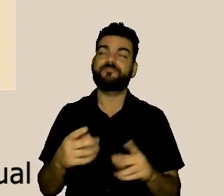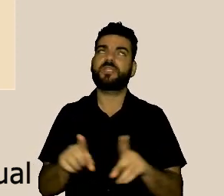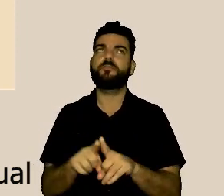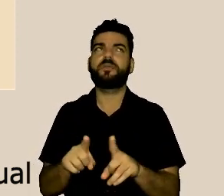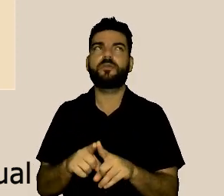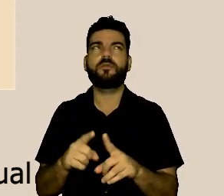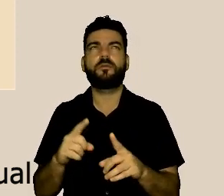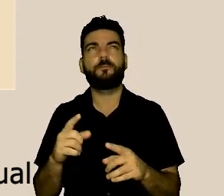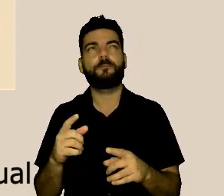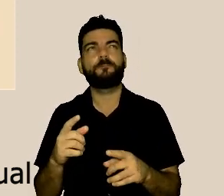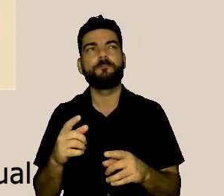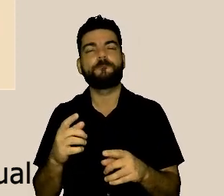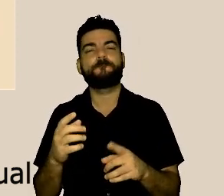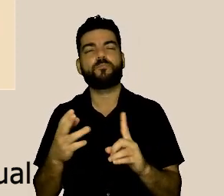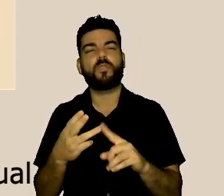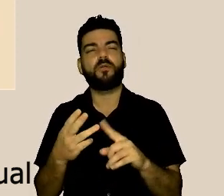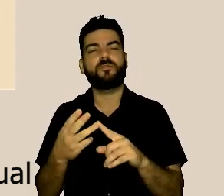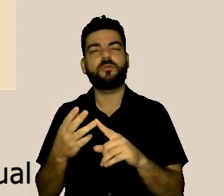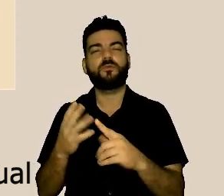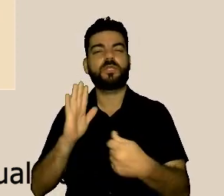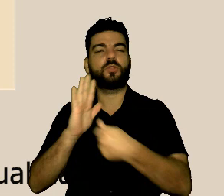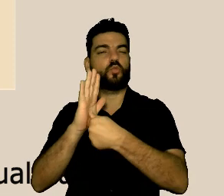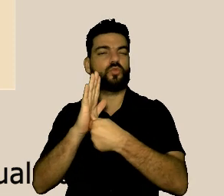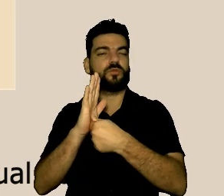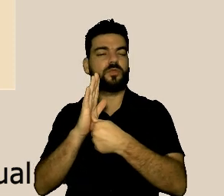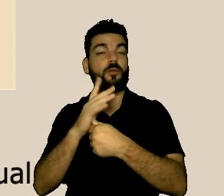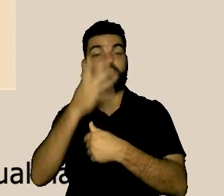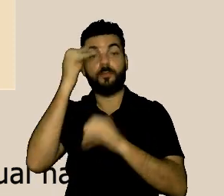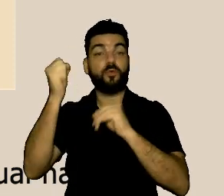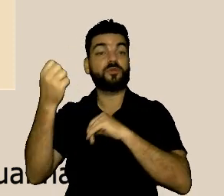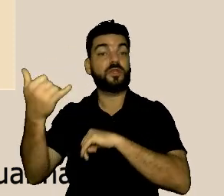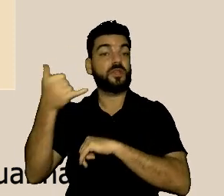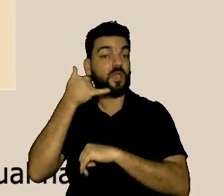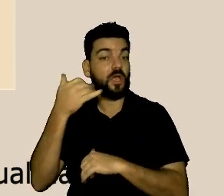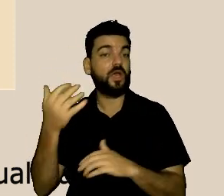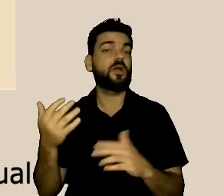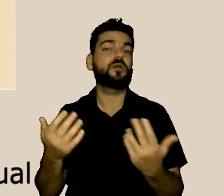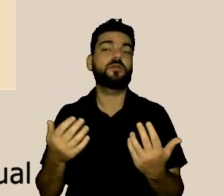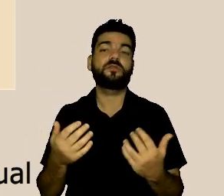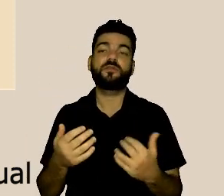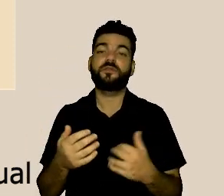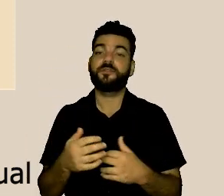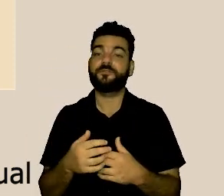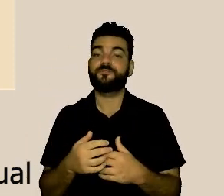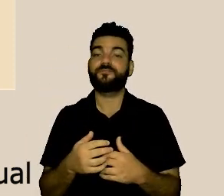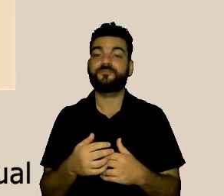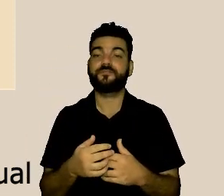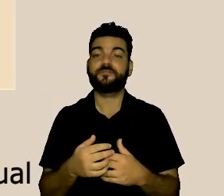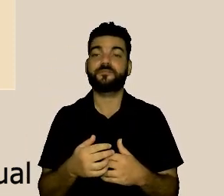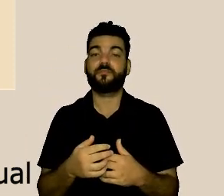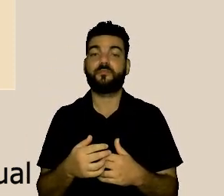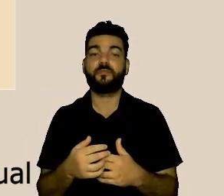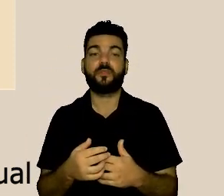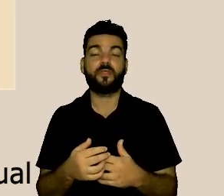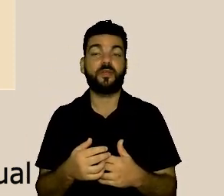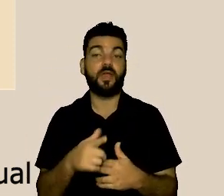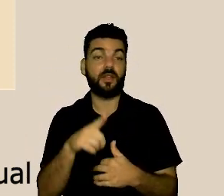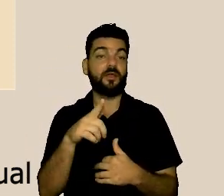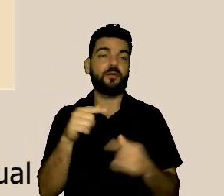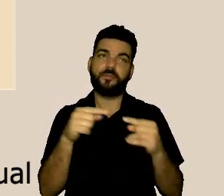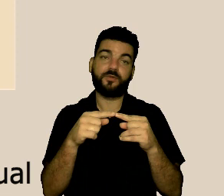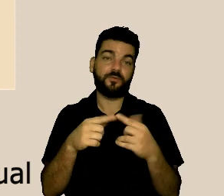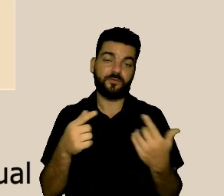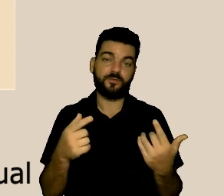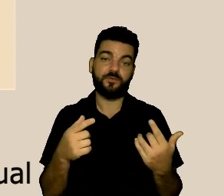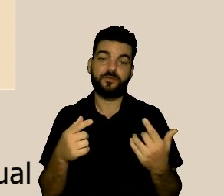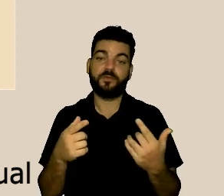criou o canal onde as pessoas poderiam fazer as denúncias que era então da mesma forma como